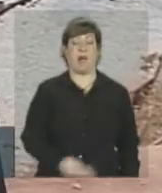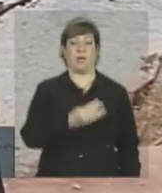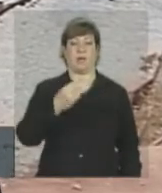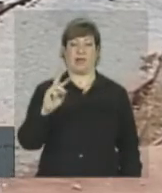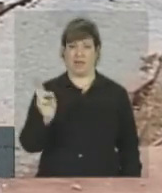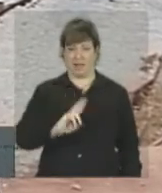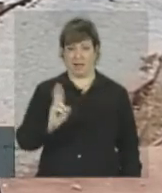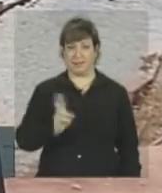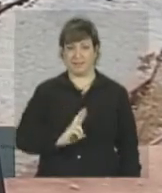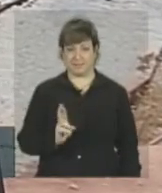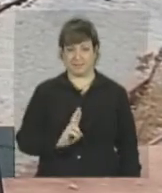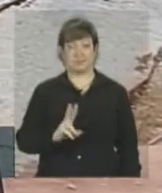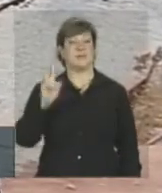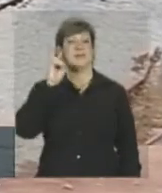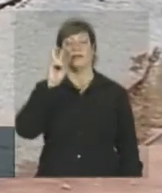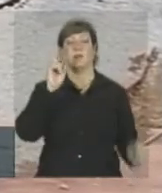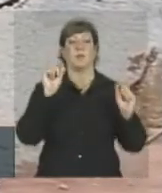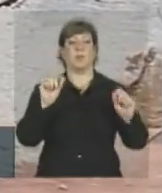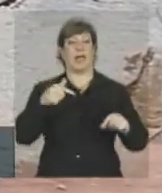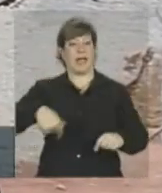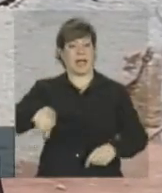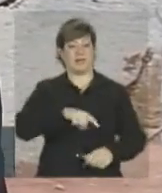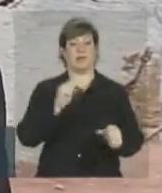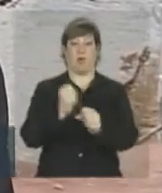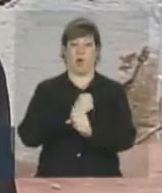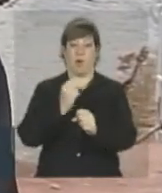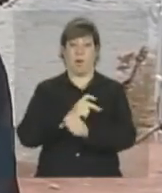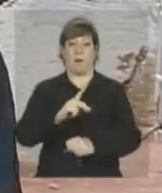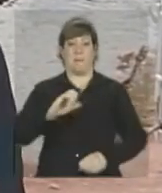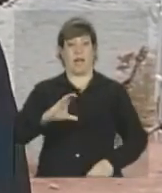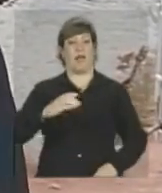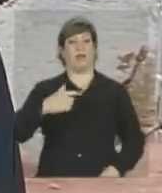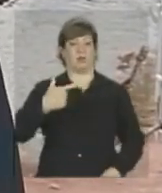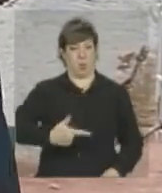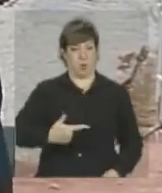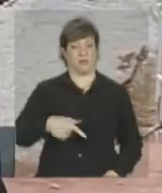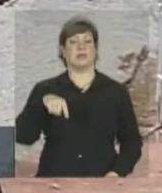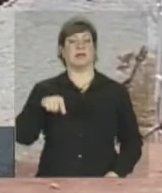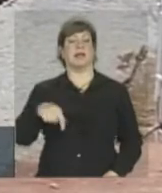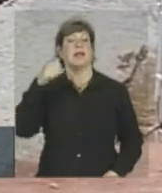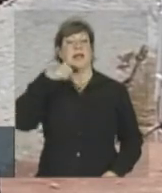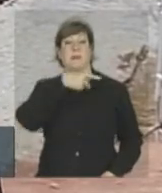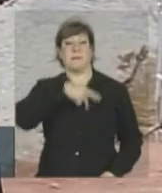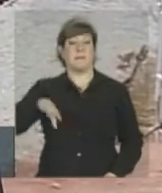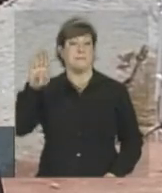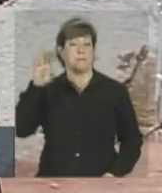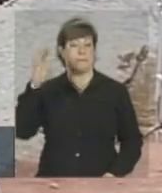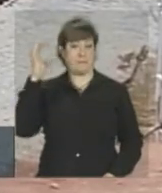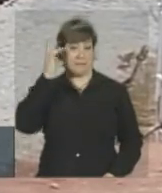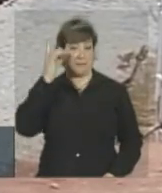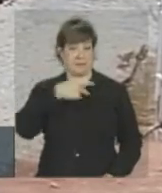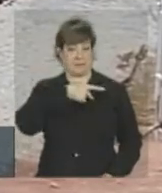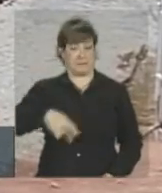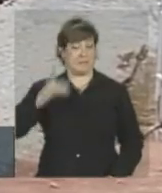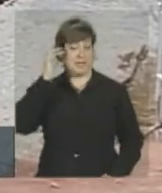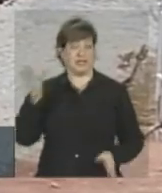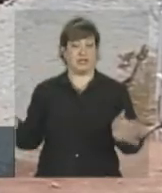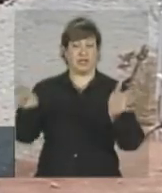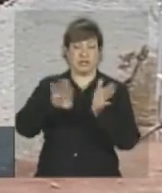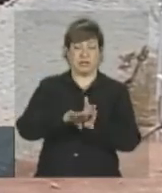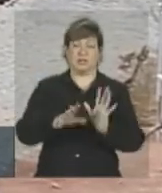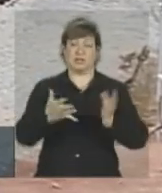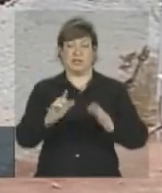de reais. Lembrando que essas são obras do PAC-2. A chegada da presidenta Dilma aqui está